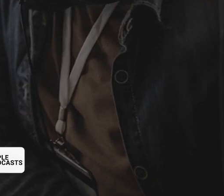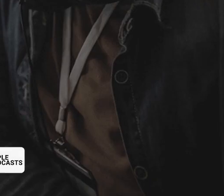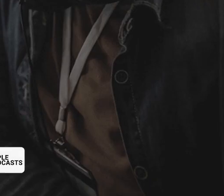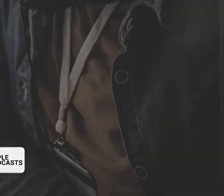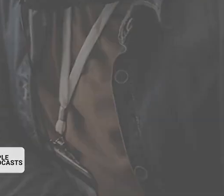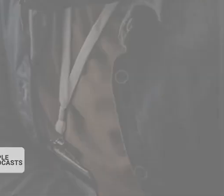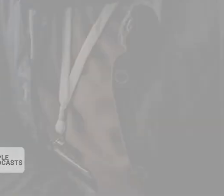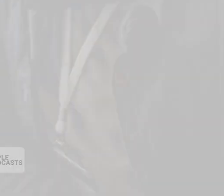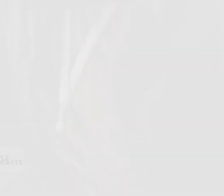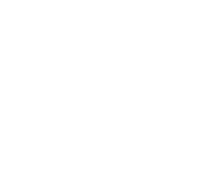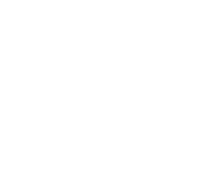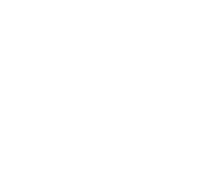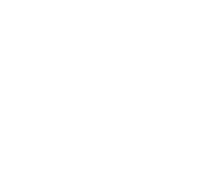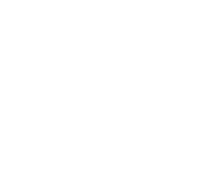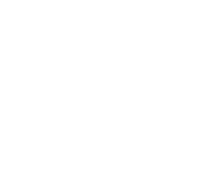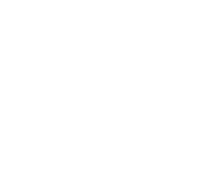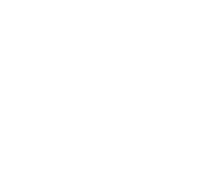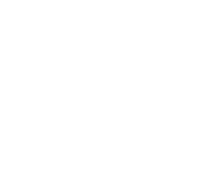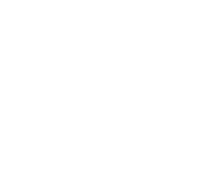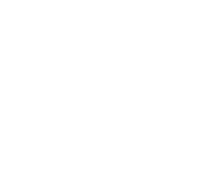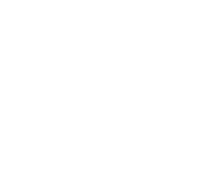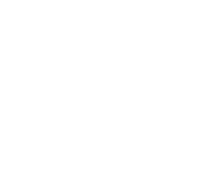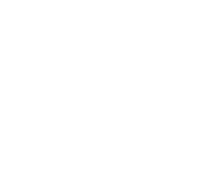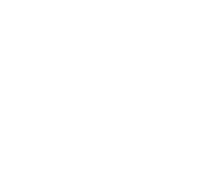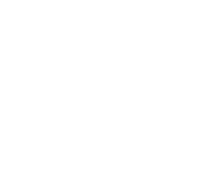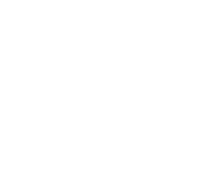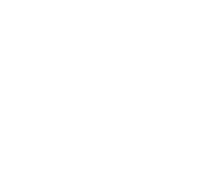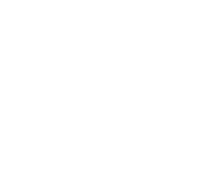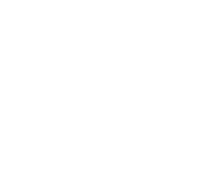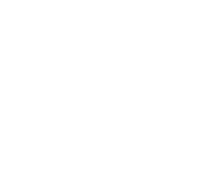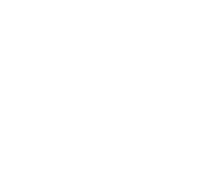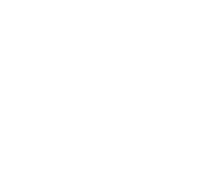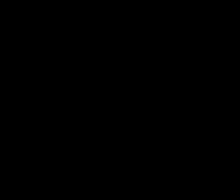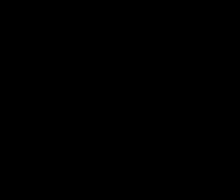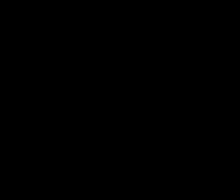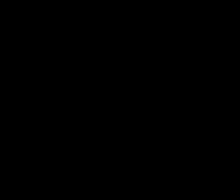este em